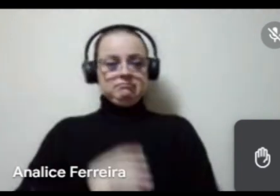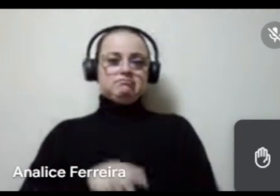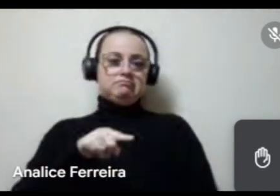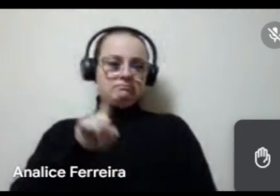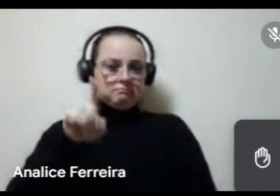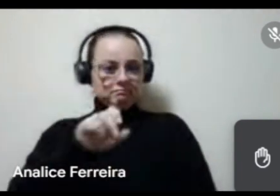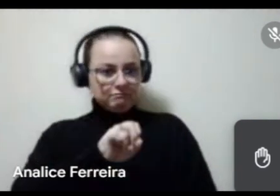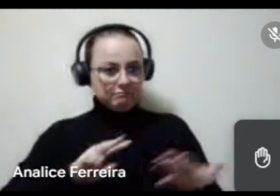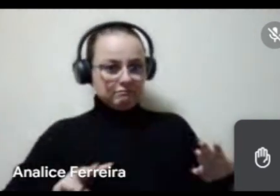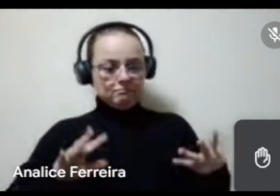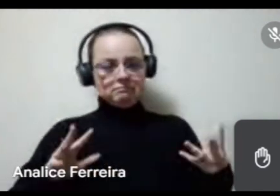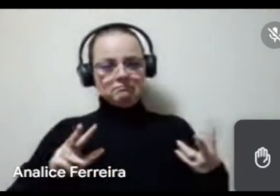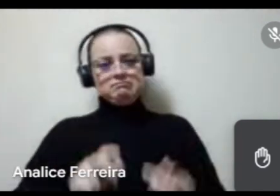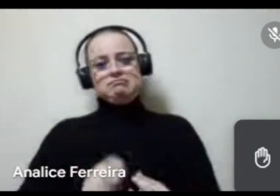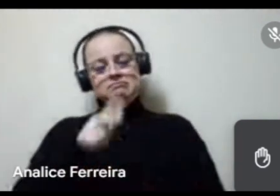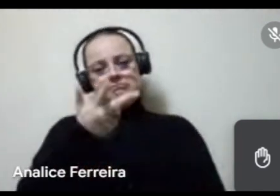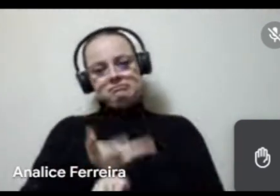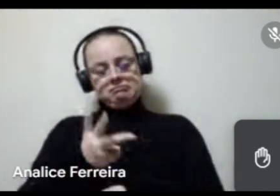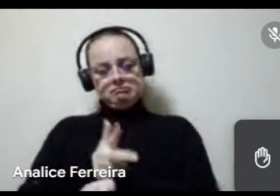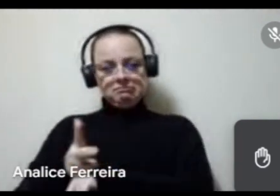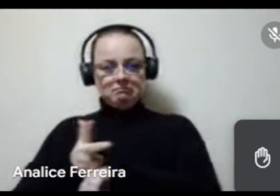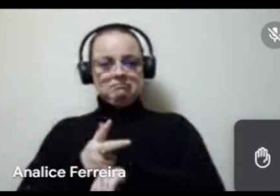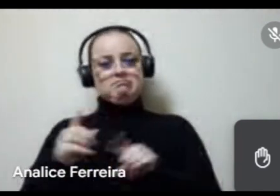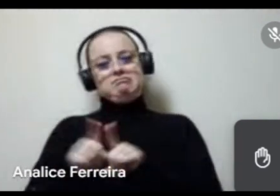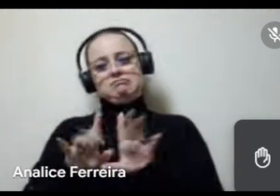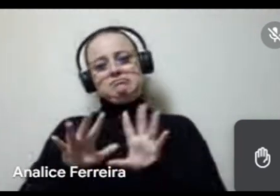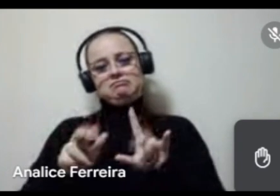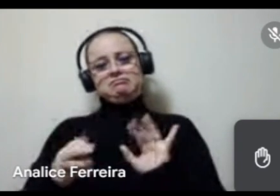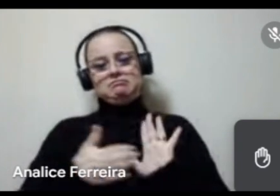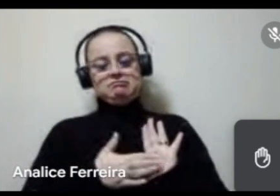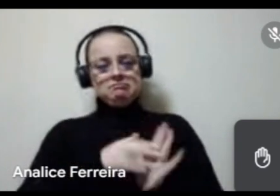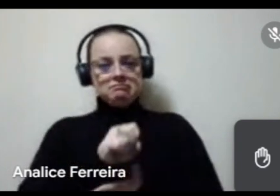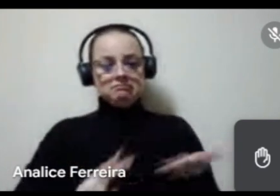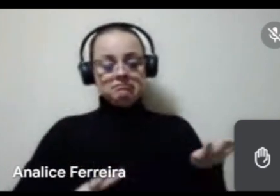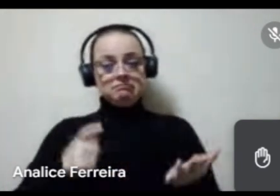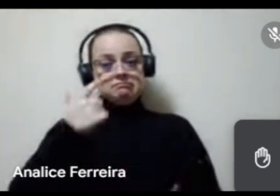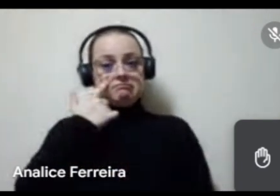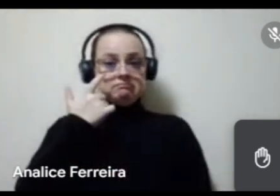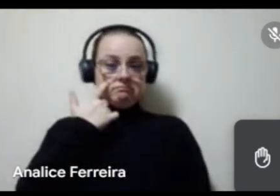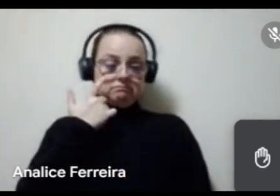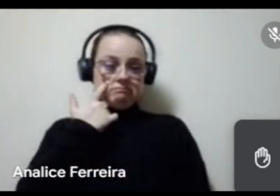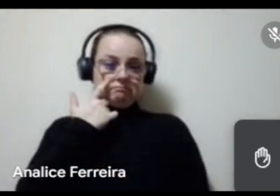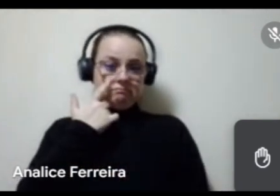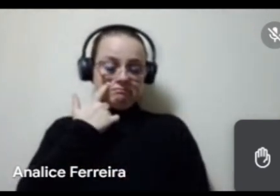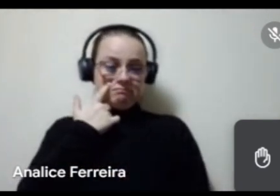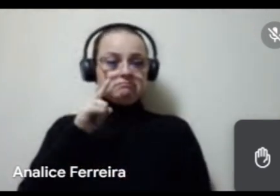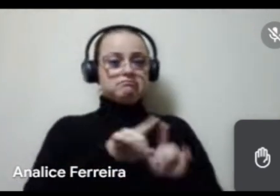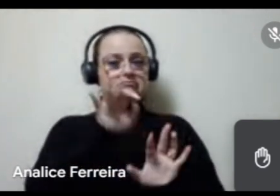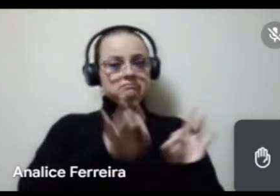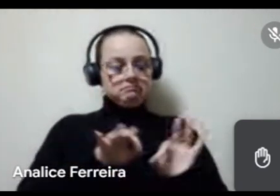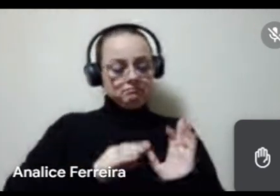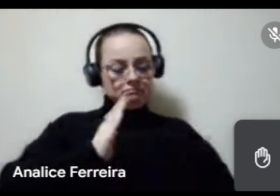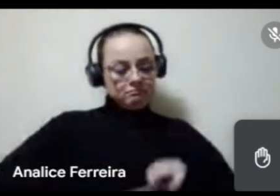analisado, tudo isso está sendo gravado, todas as propostas vão ser analisadas e a gente vai definir tanto o plano de aplicação de